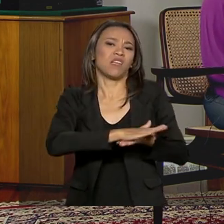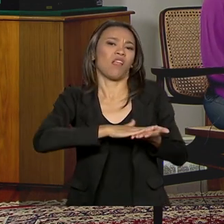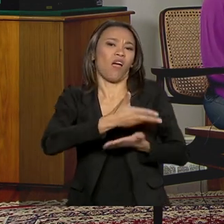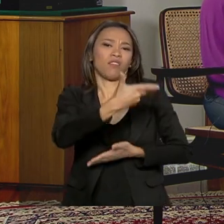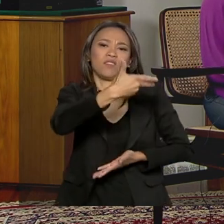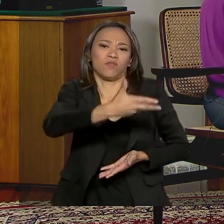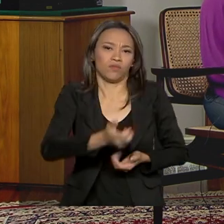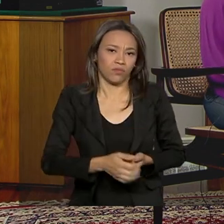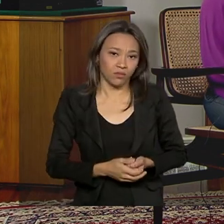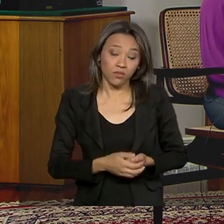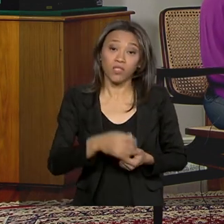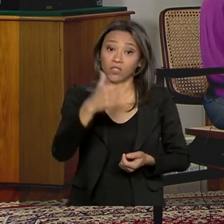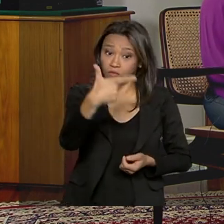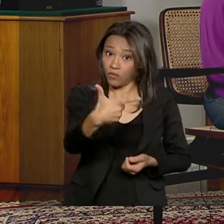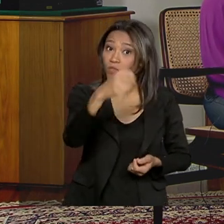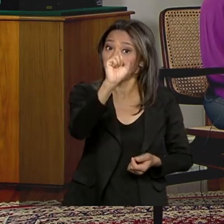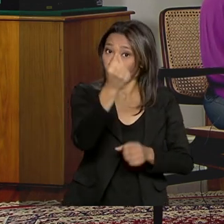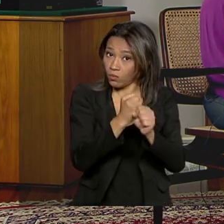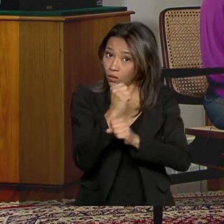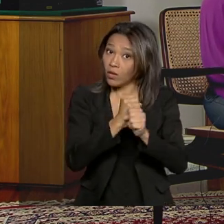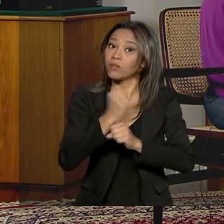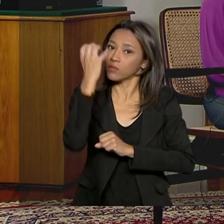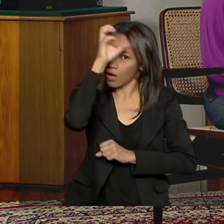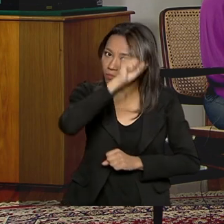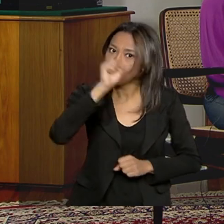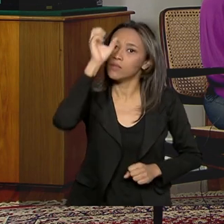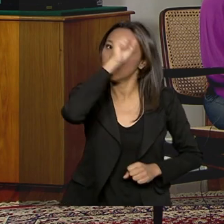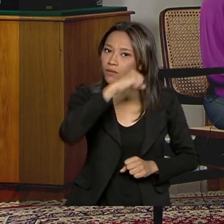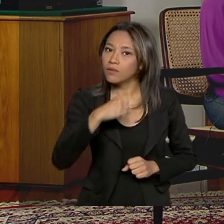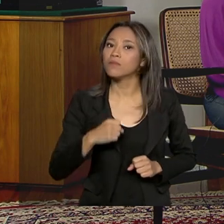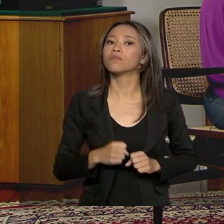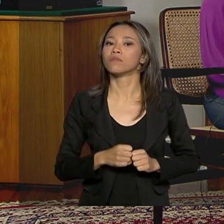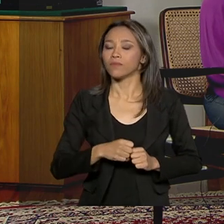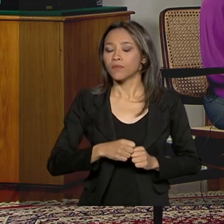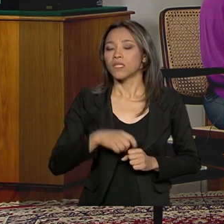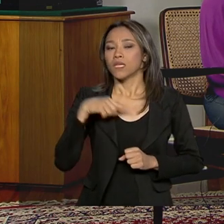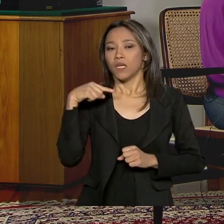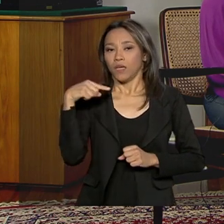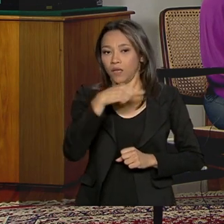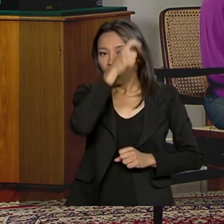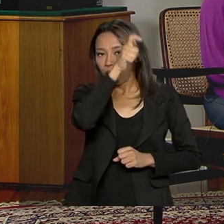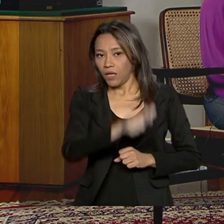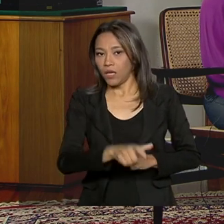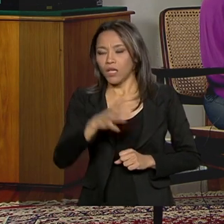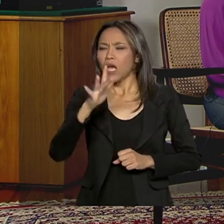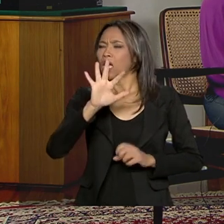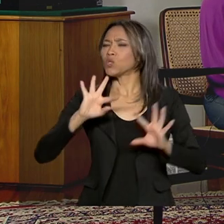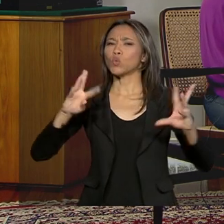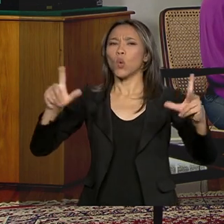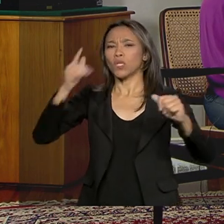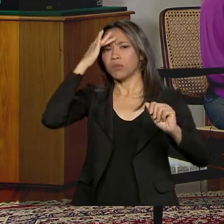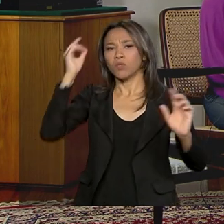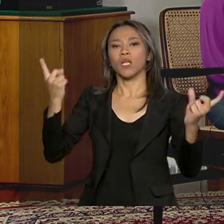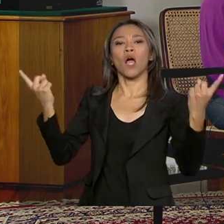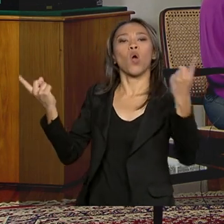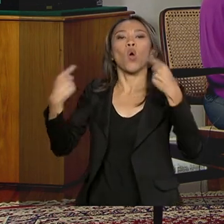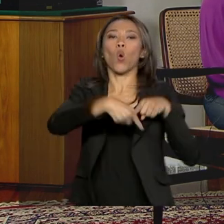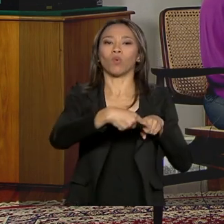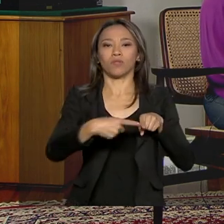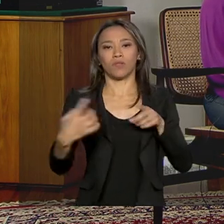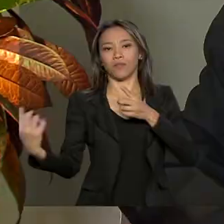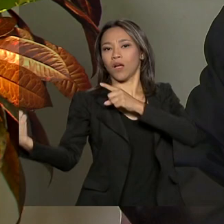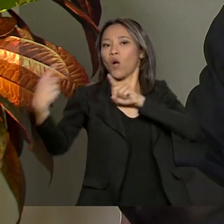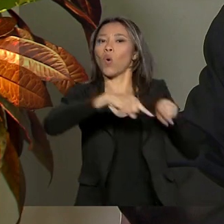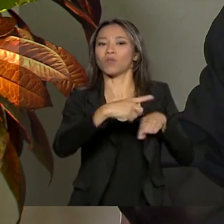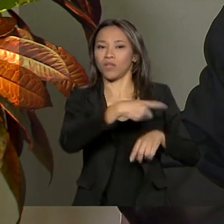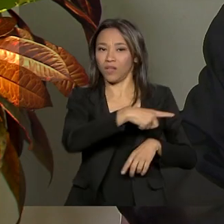situação 28 anos. Aprendeu muito. Até por isso que ele tinha sempre todo mundo contra ele. Isso o obrigava a se